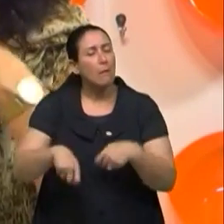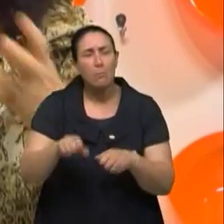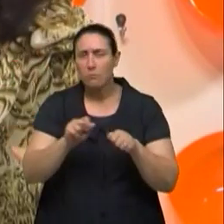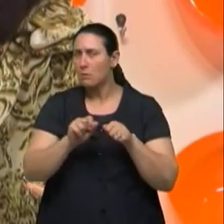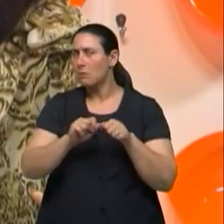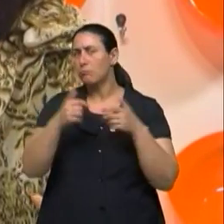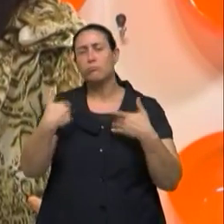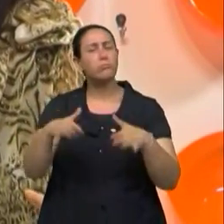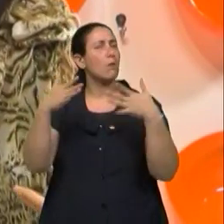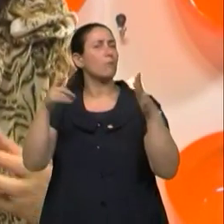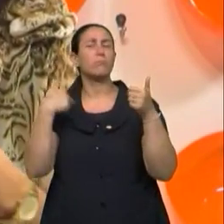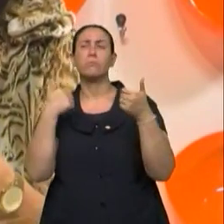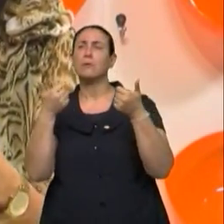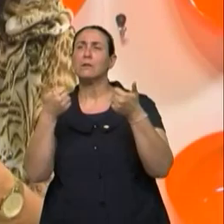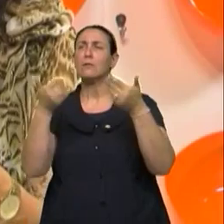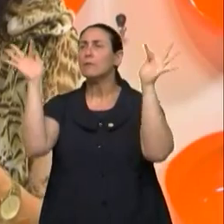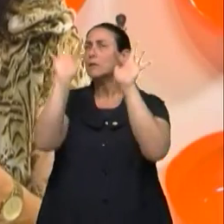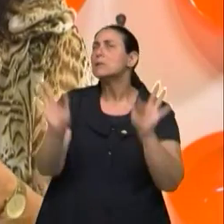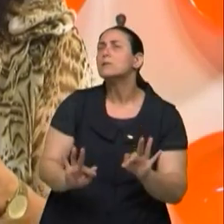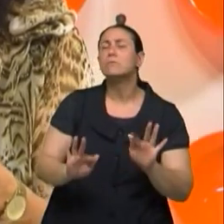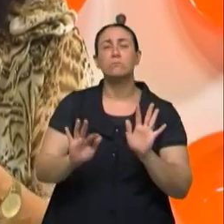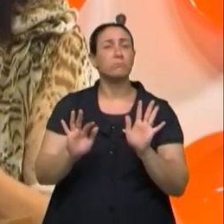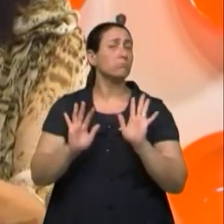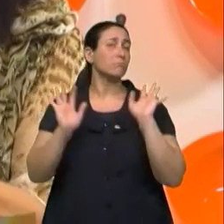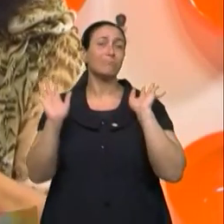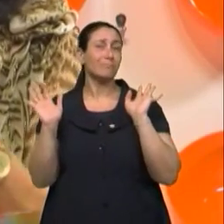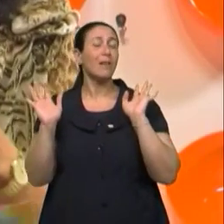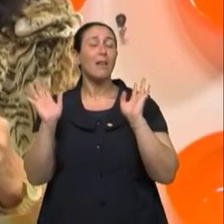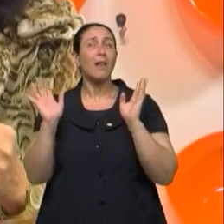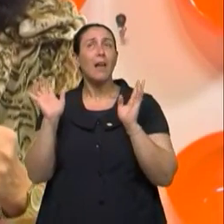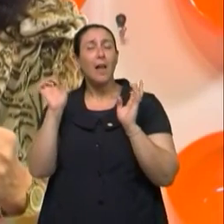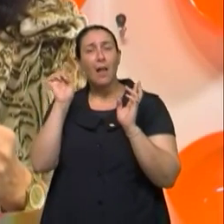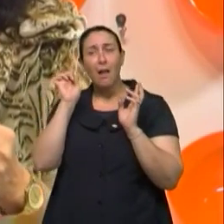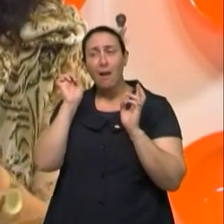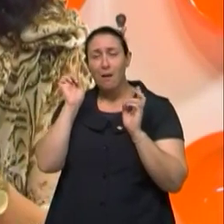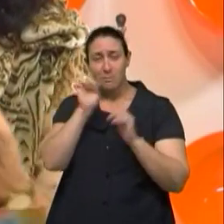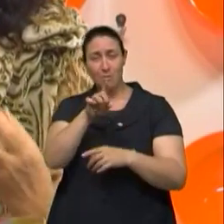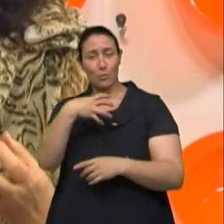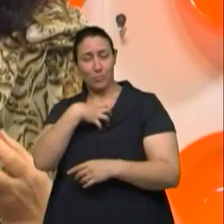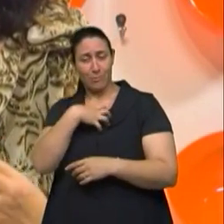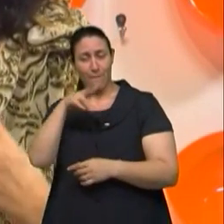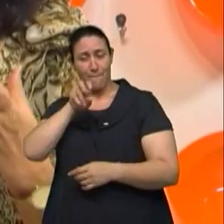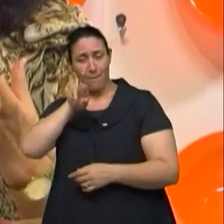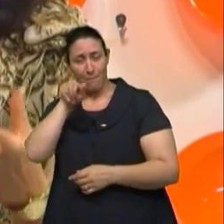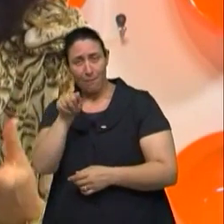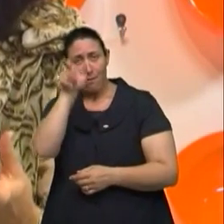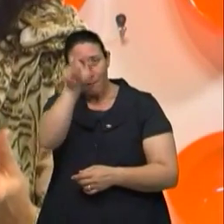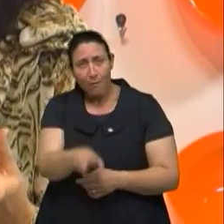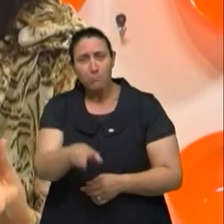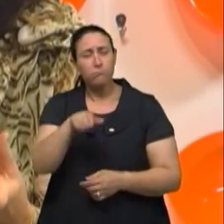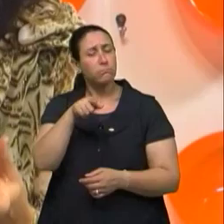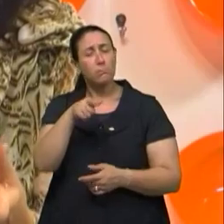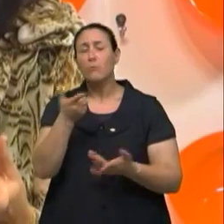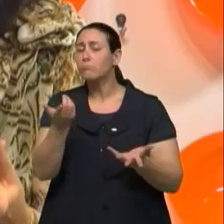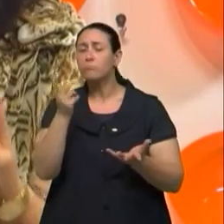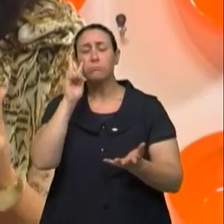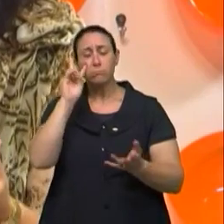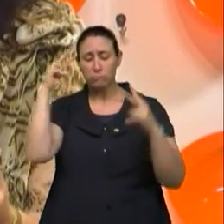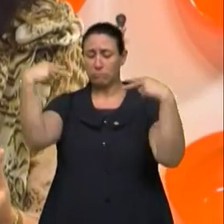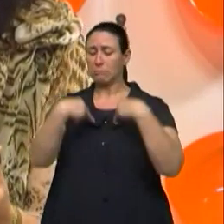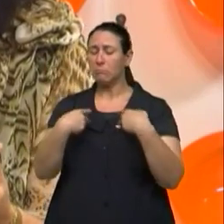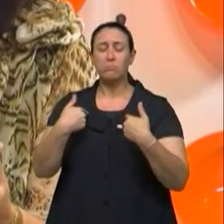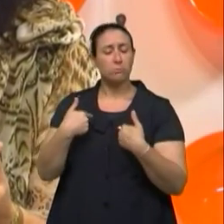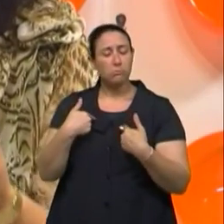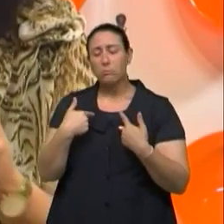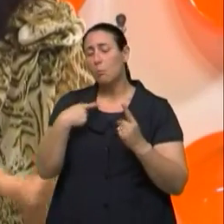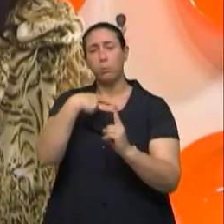eu vou tendo alegrias, quer dizer, esta forma do lado psicológico de encarar a sua vida, que é